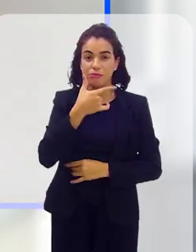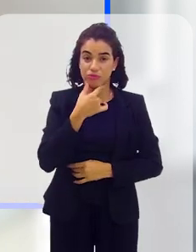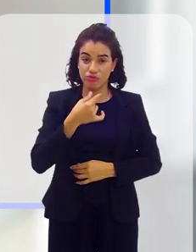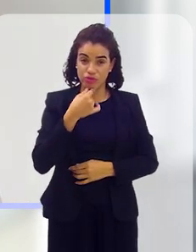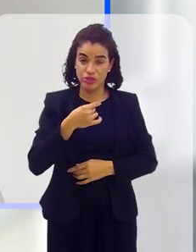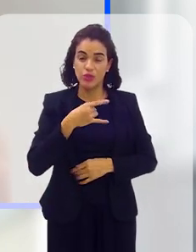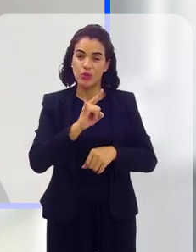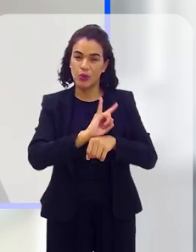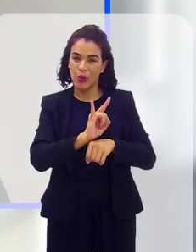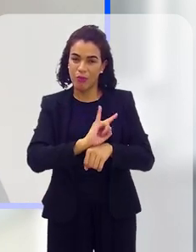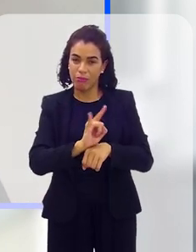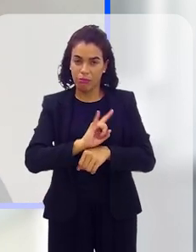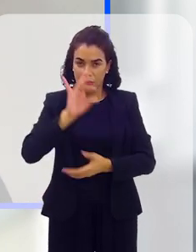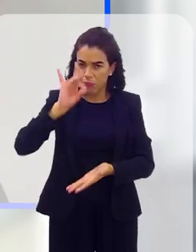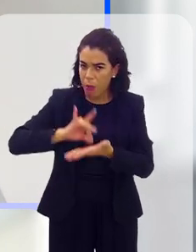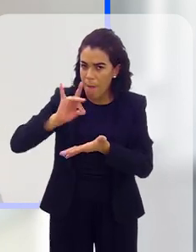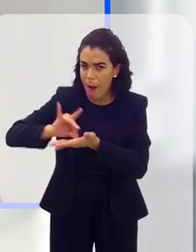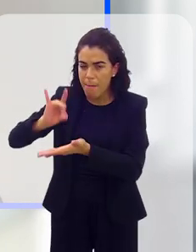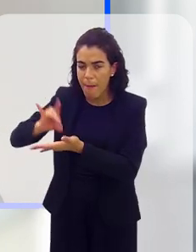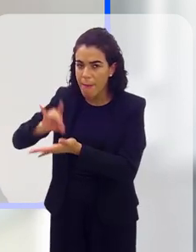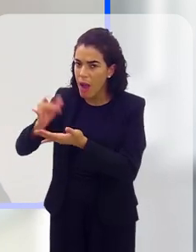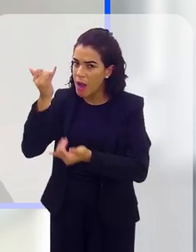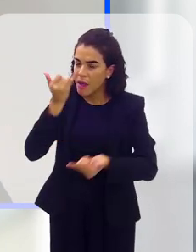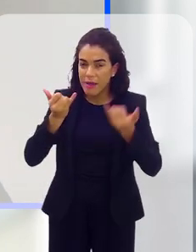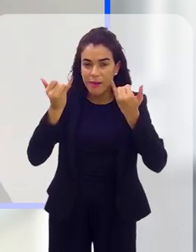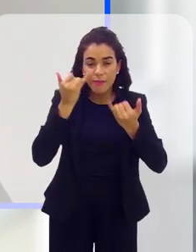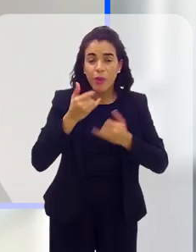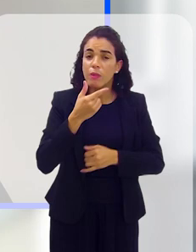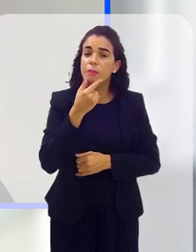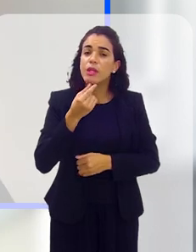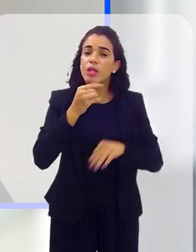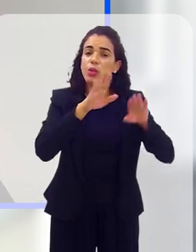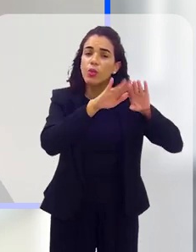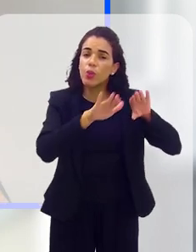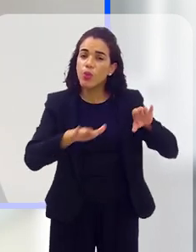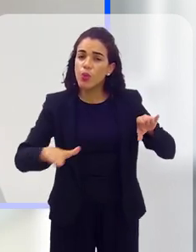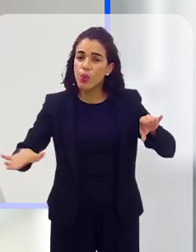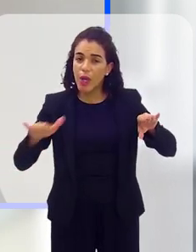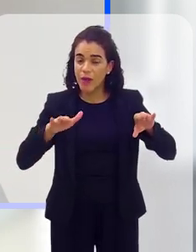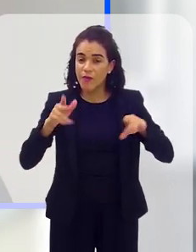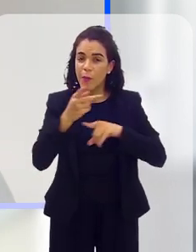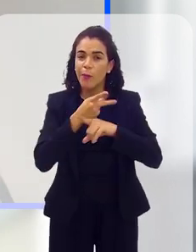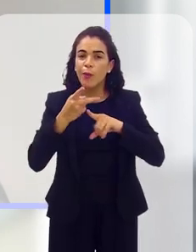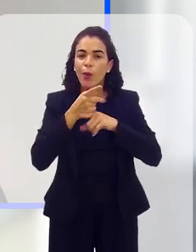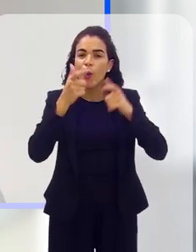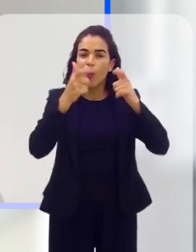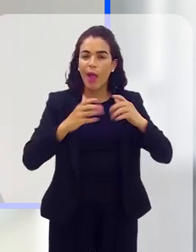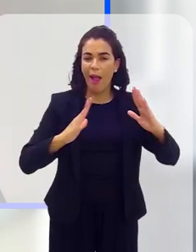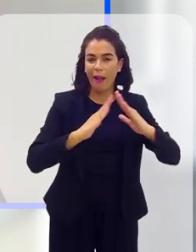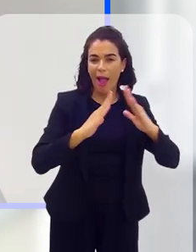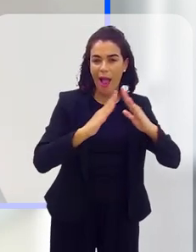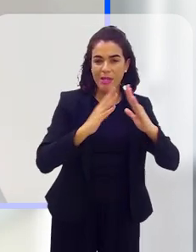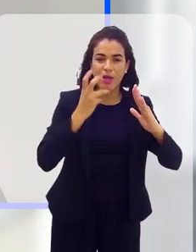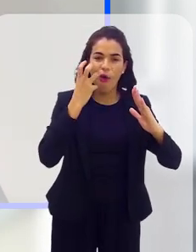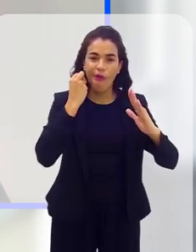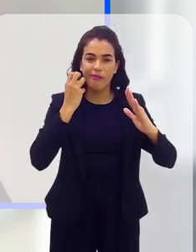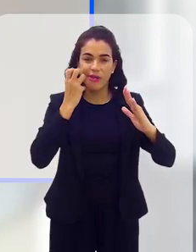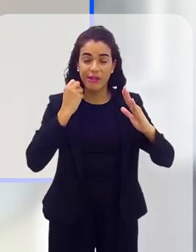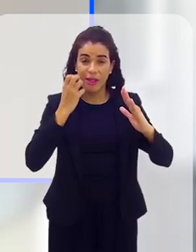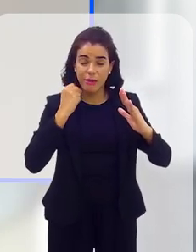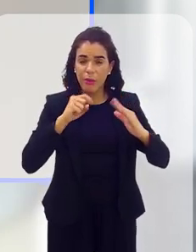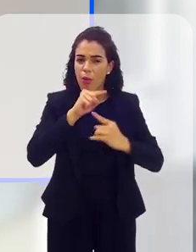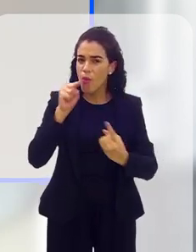masculino no documentário, e é tudo real, que foram meninos que foram buscados no orfanato,